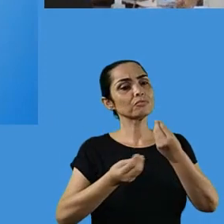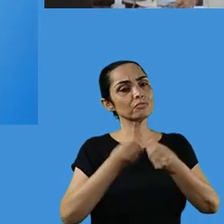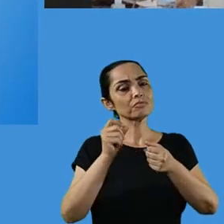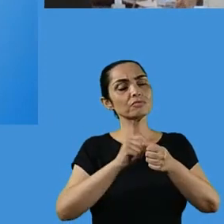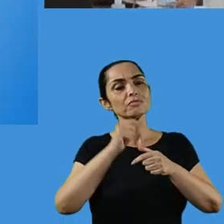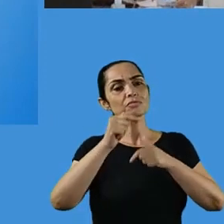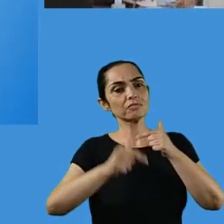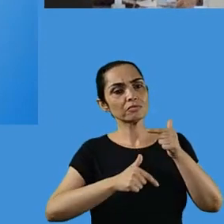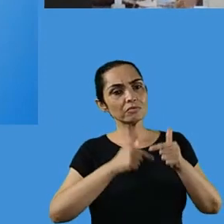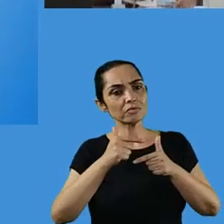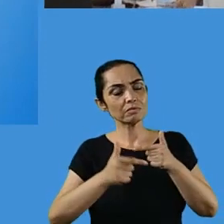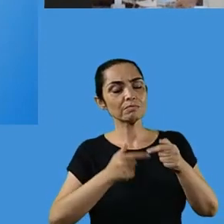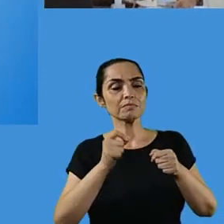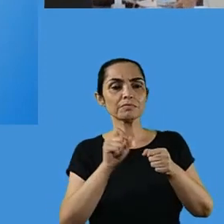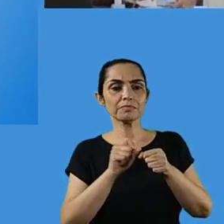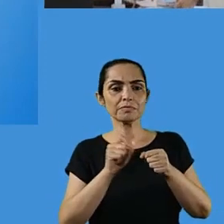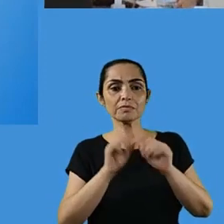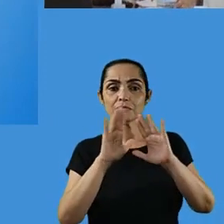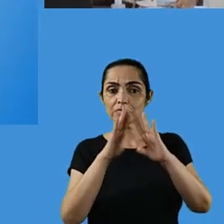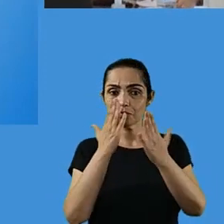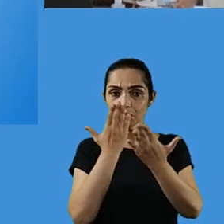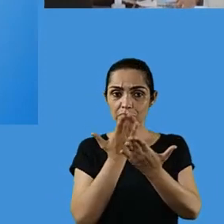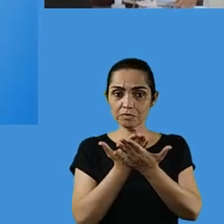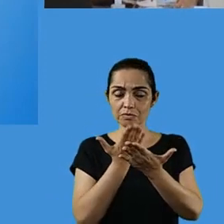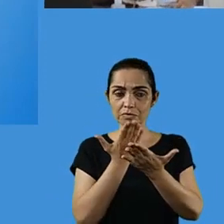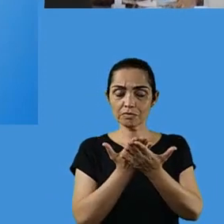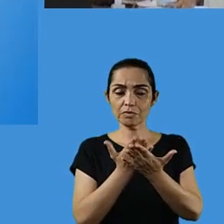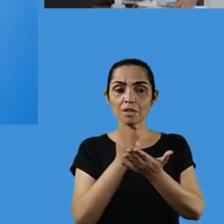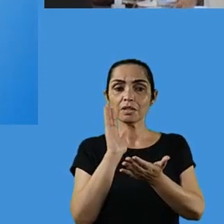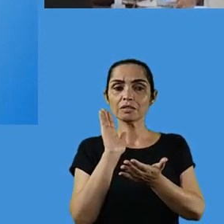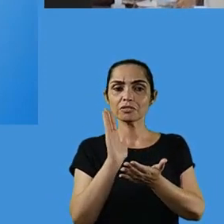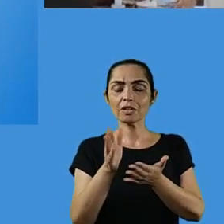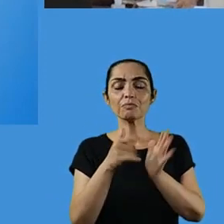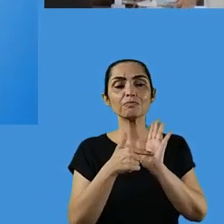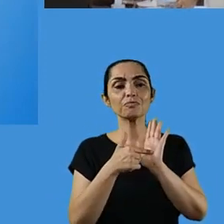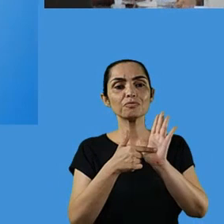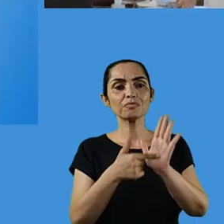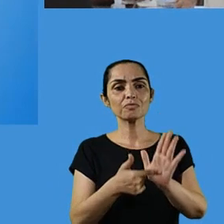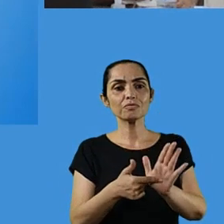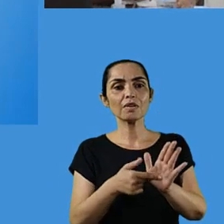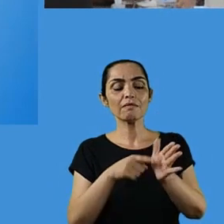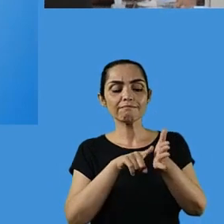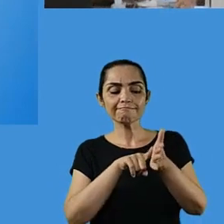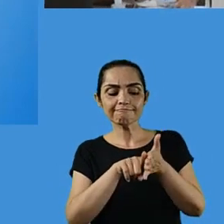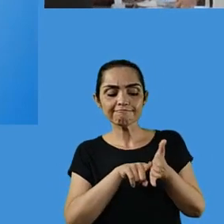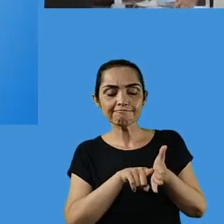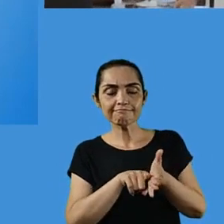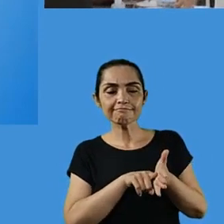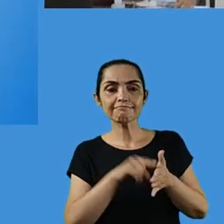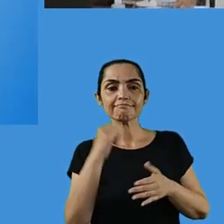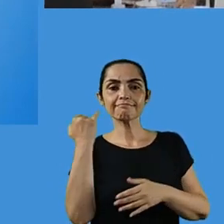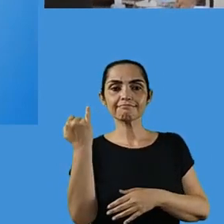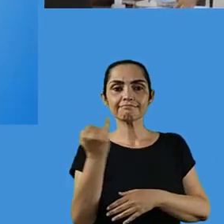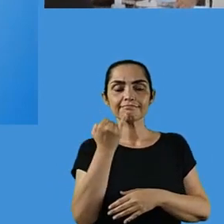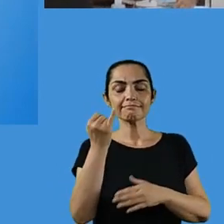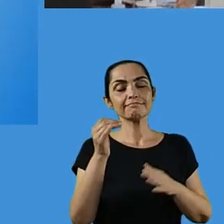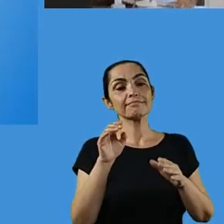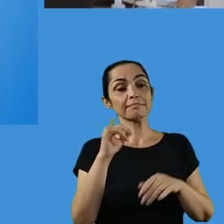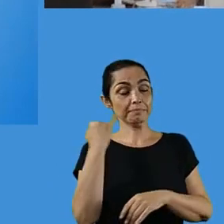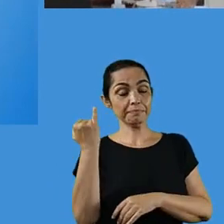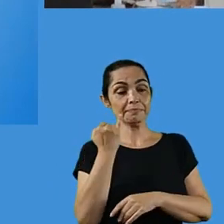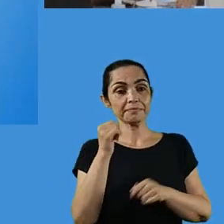decisões. E essas decisões, elas têm que ser tomadas coletivamente, porque elas adquirem maior força e maior comprometimento e